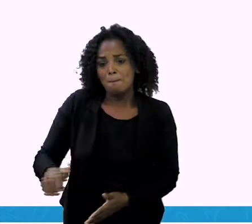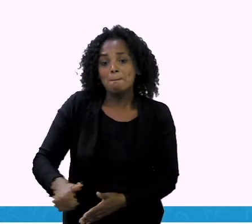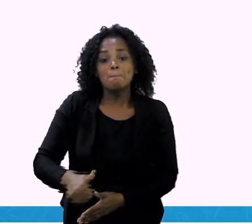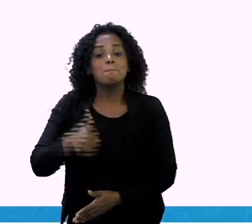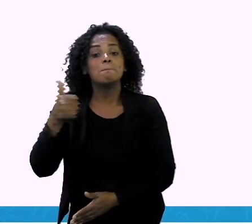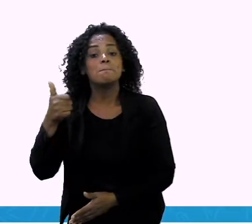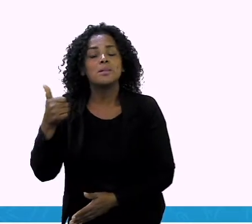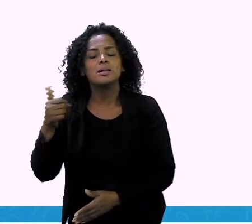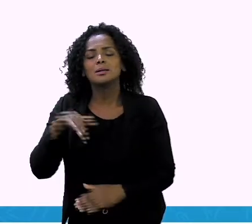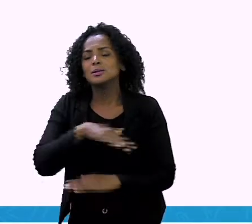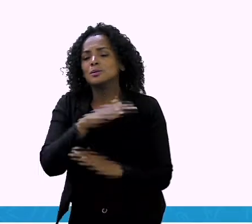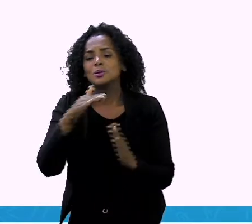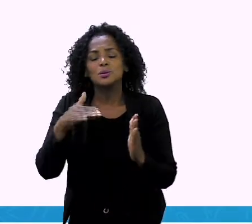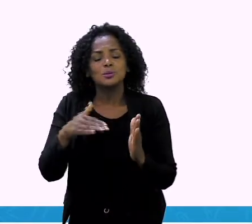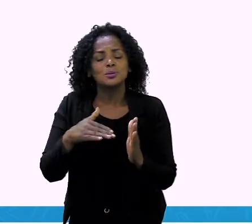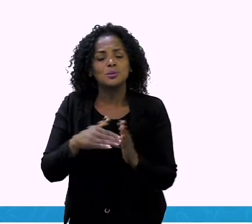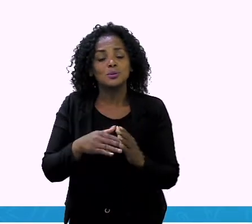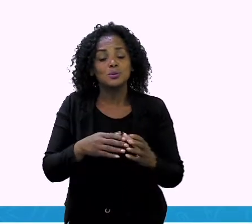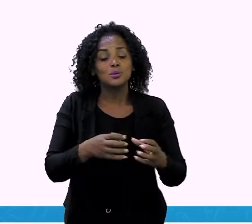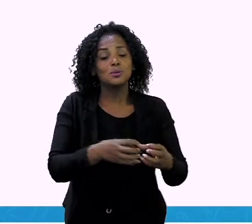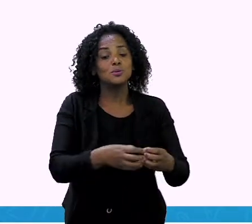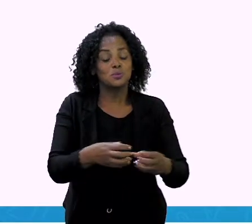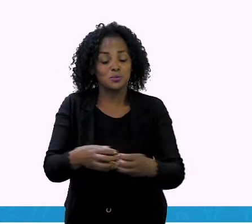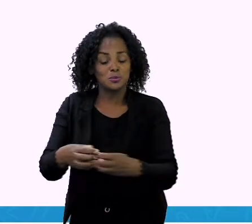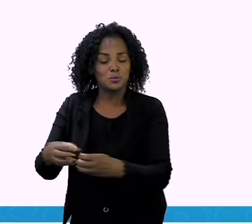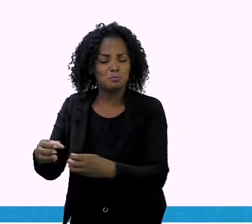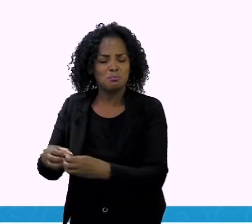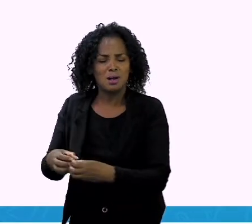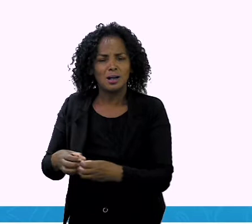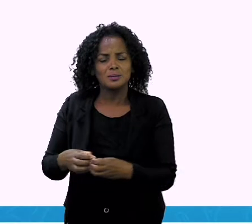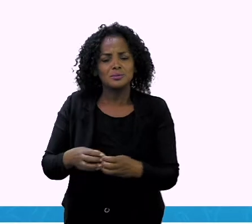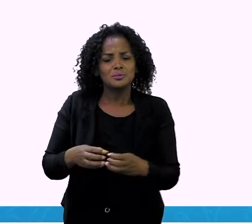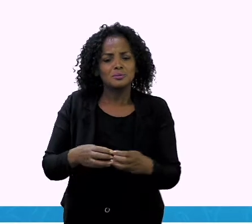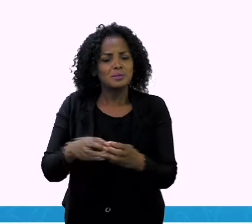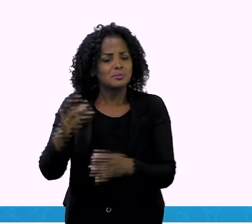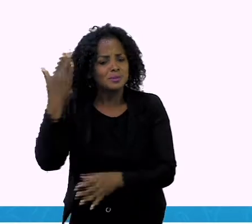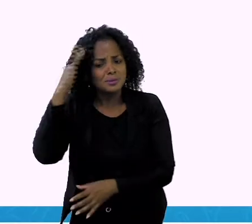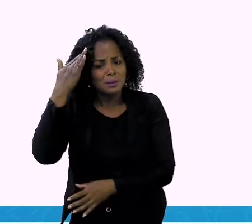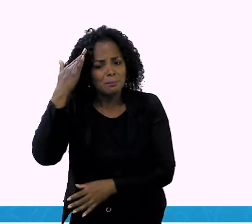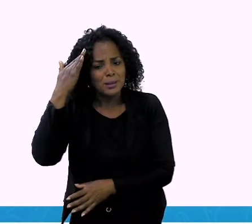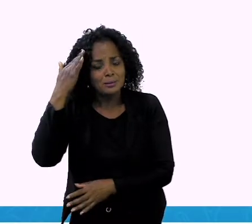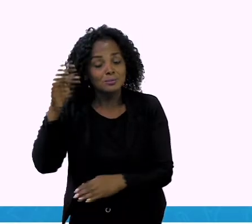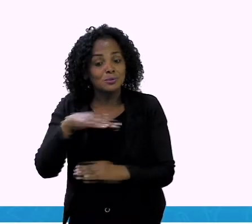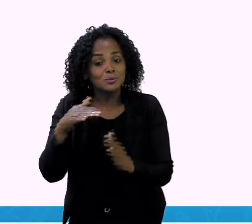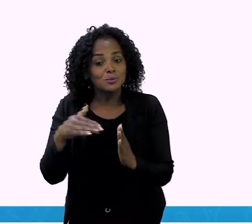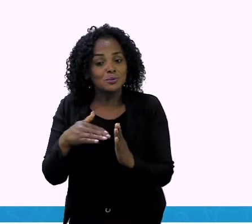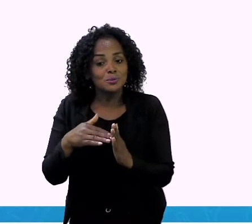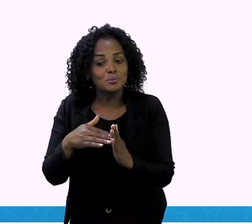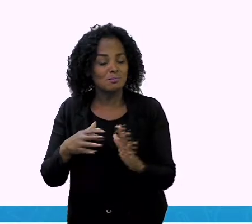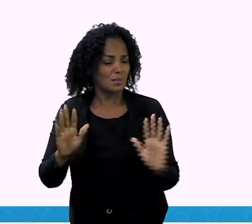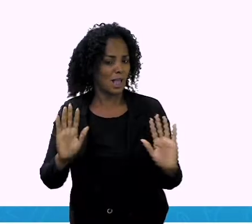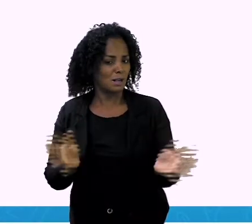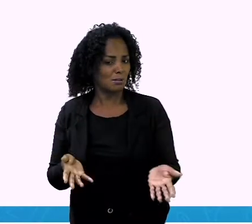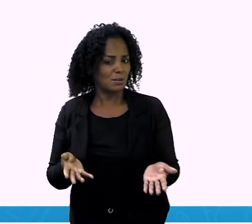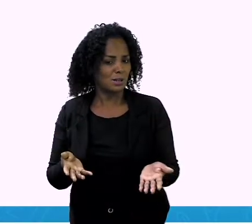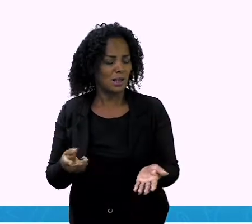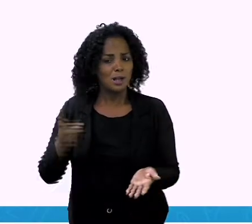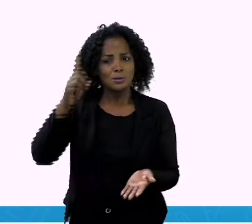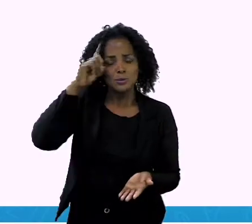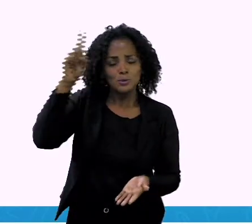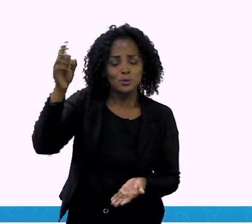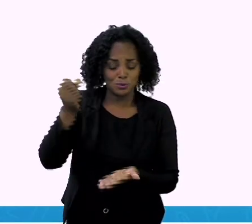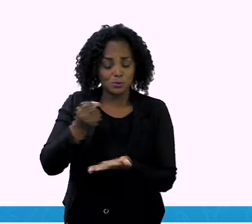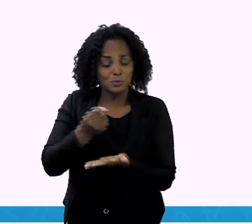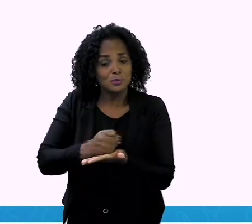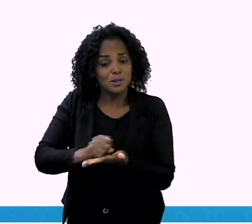tudo é que todos do bairro ficaram sabendo do caso. E agora, seu Pedro da farmácia não